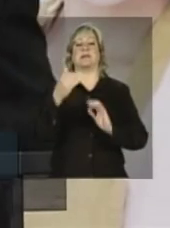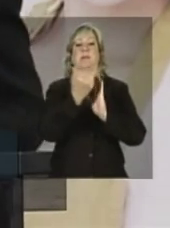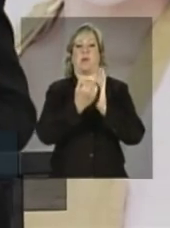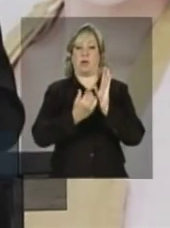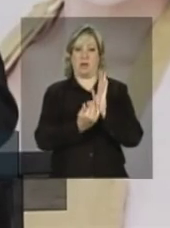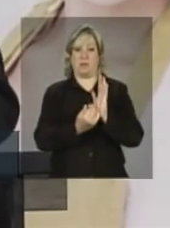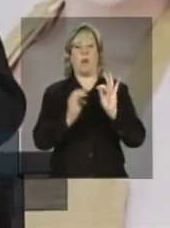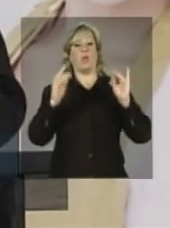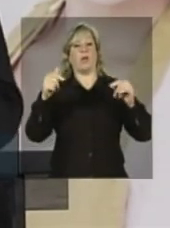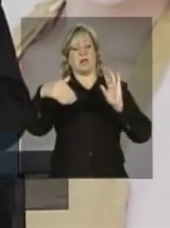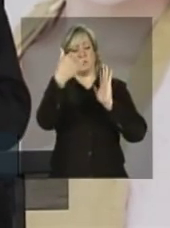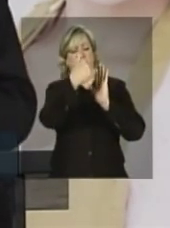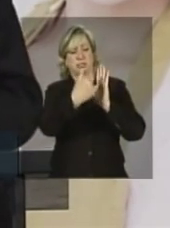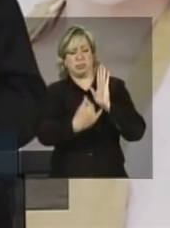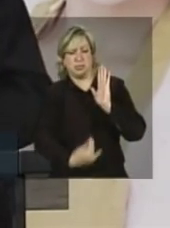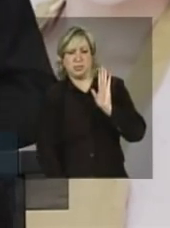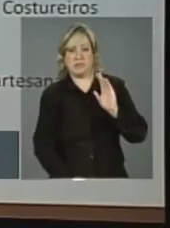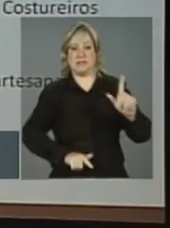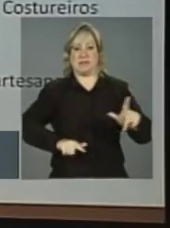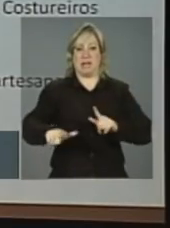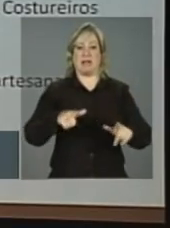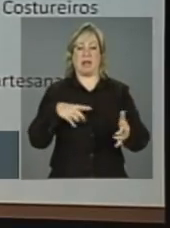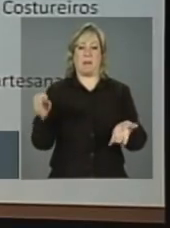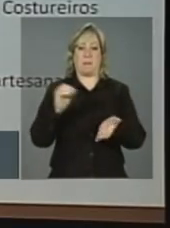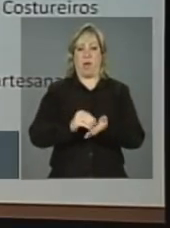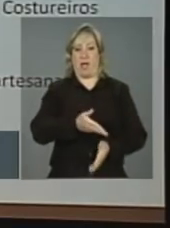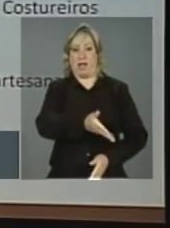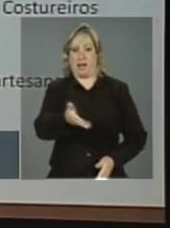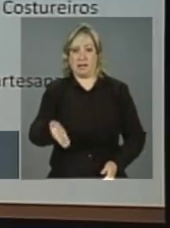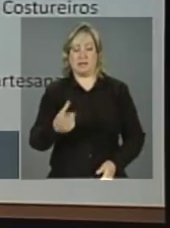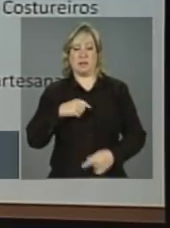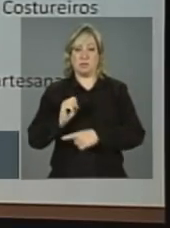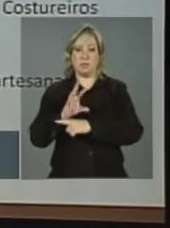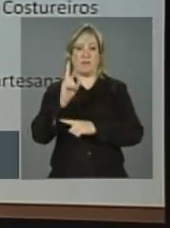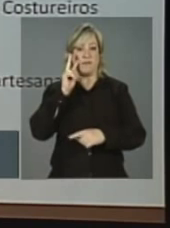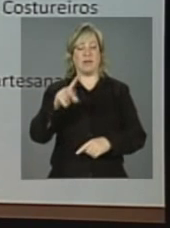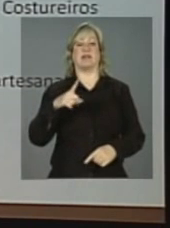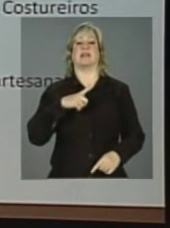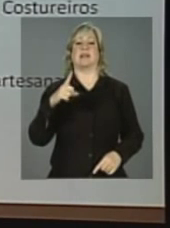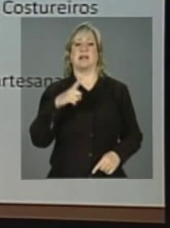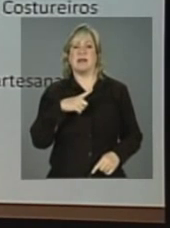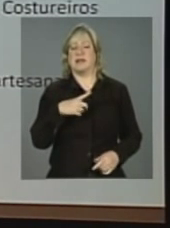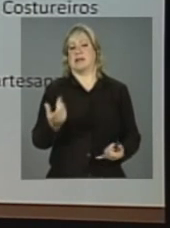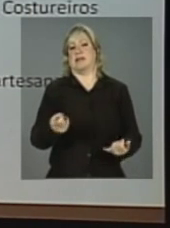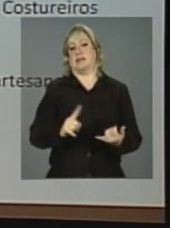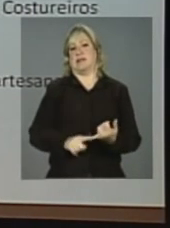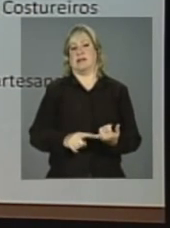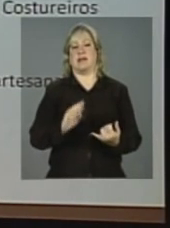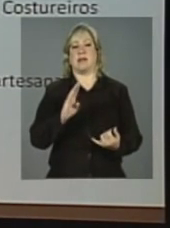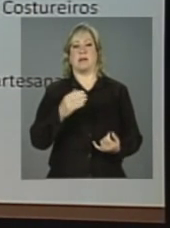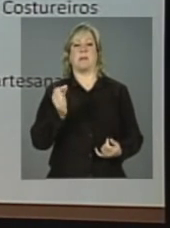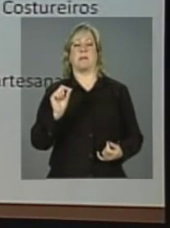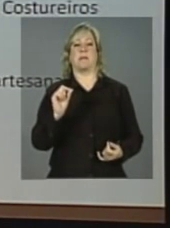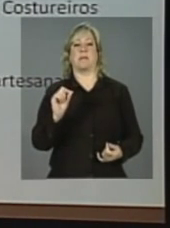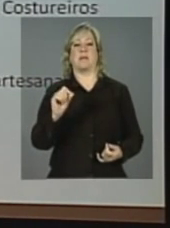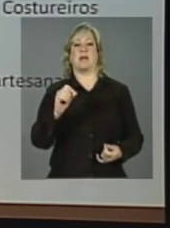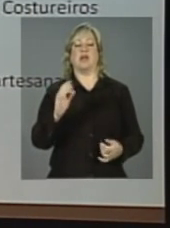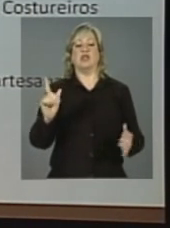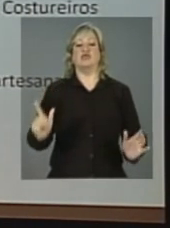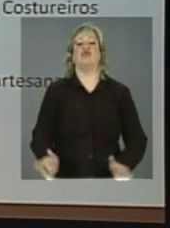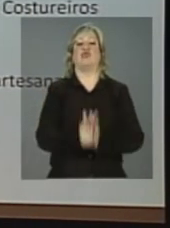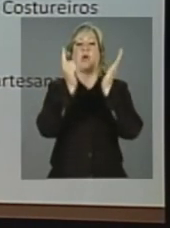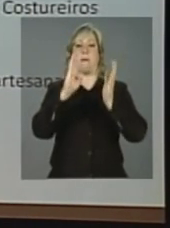Toda essa lista de atividades que está aí colocada no slide. Nós temos desde banca de jornaleiros,